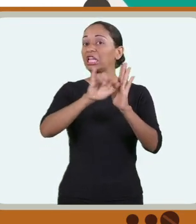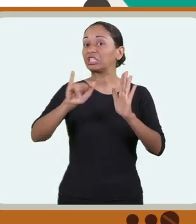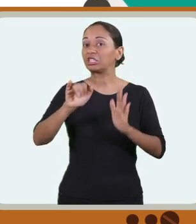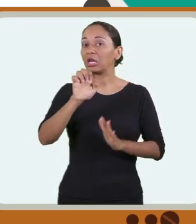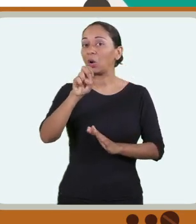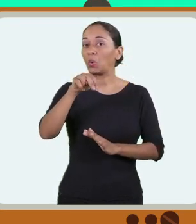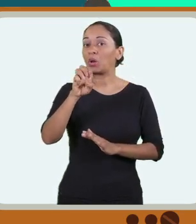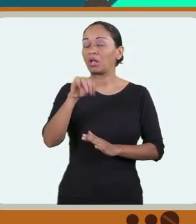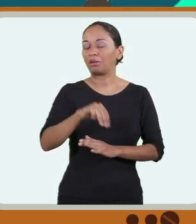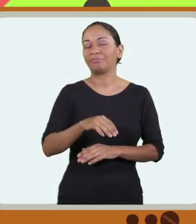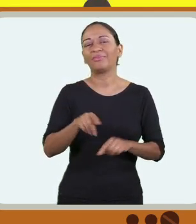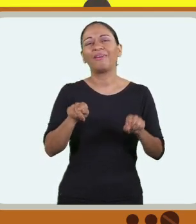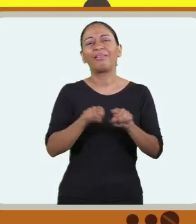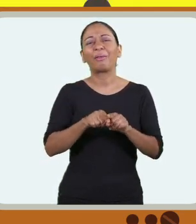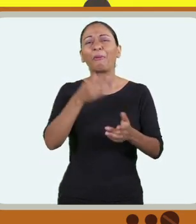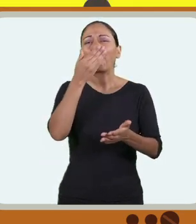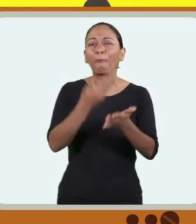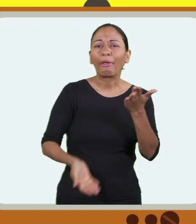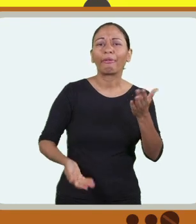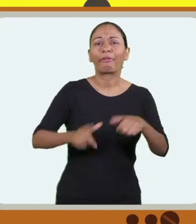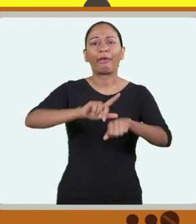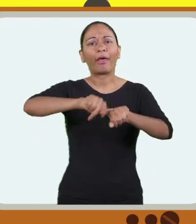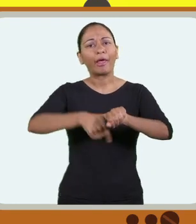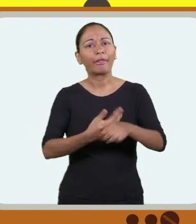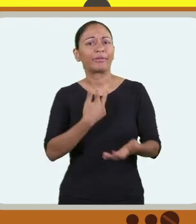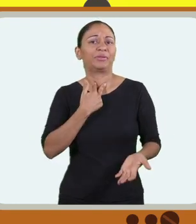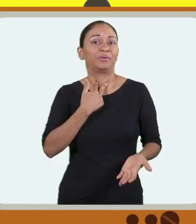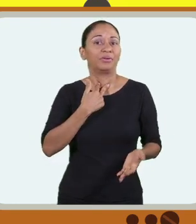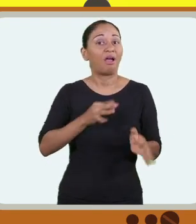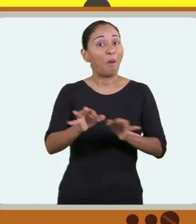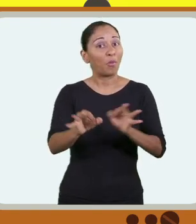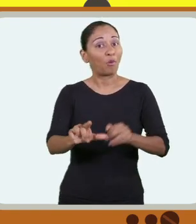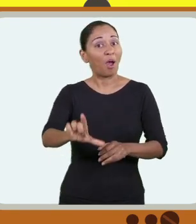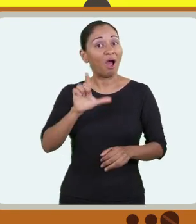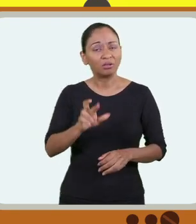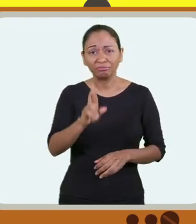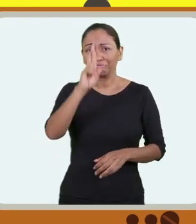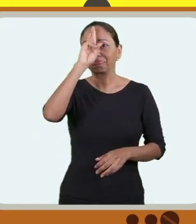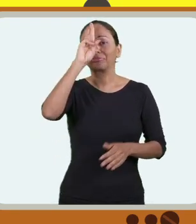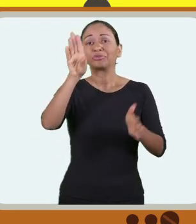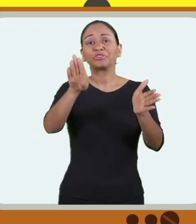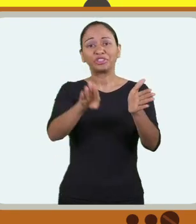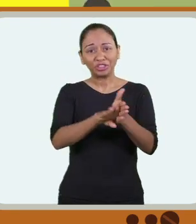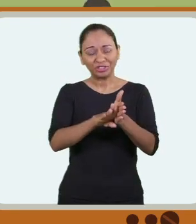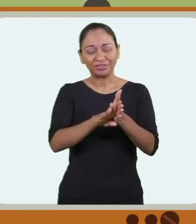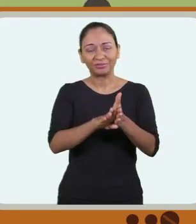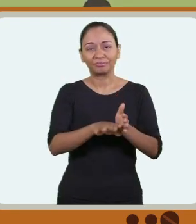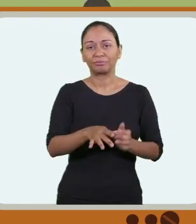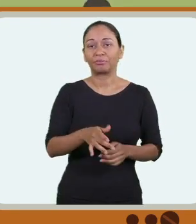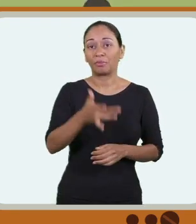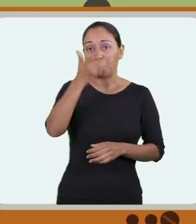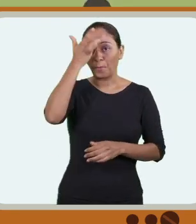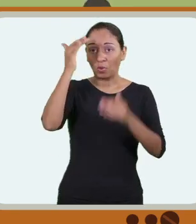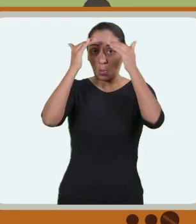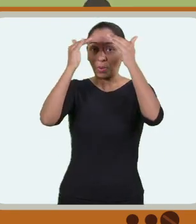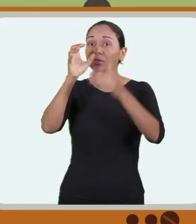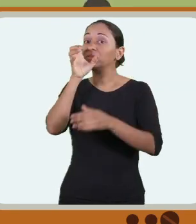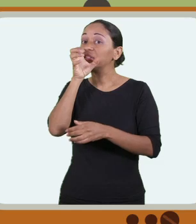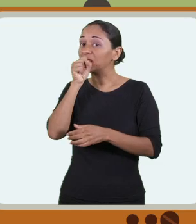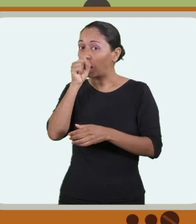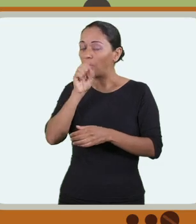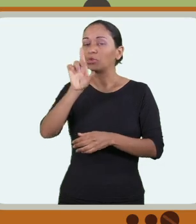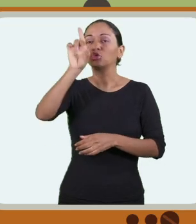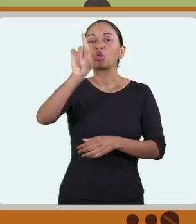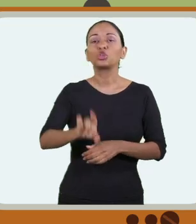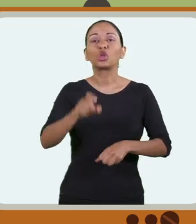o edital do Enem. Para não correr nenhum risco de perder a prova por atraso, programe-se para chegar às 12 horas. O participante sabatista